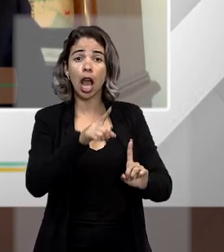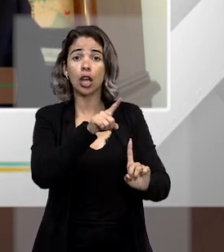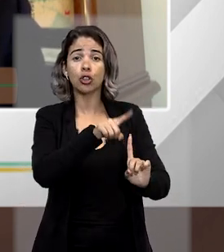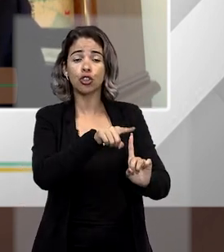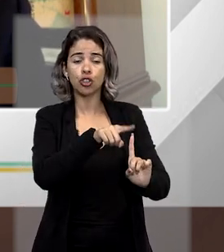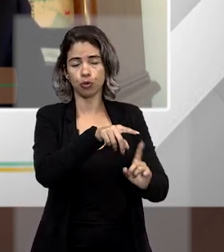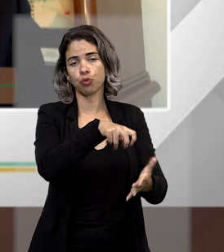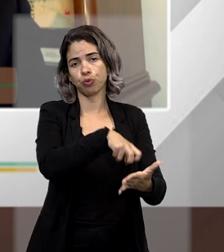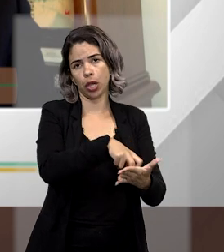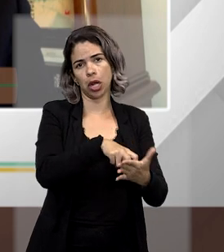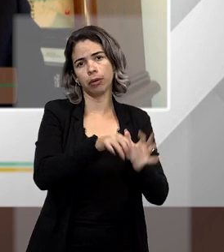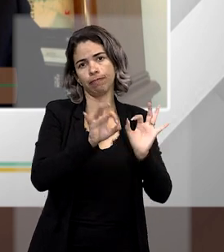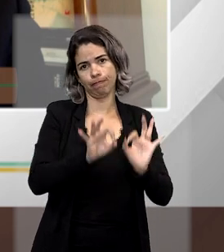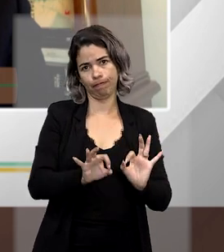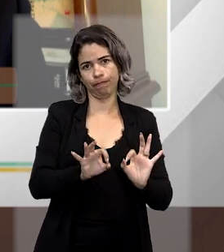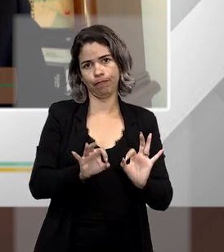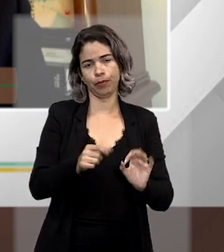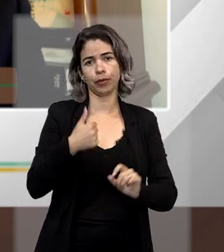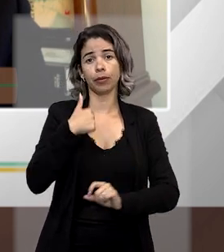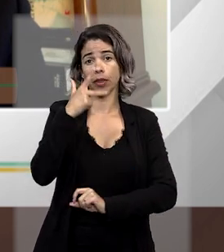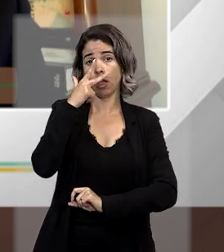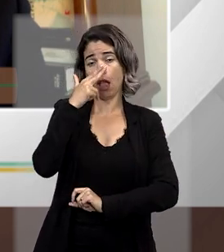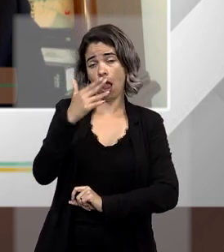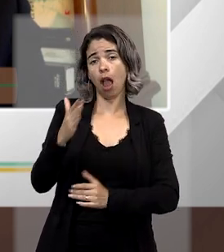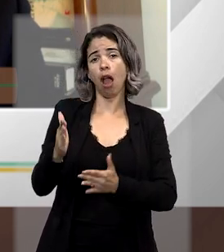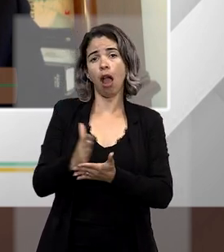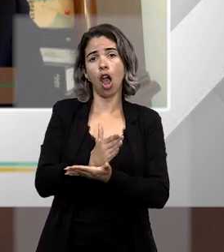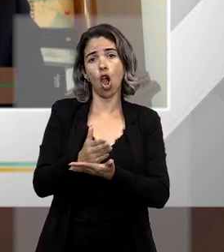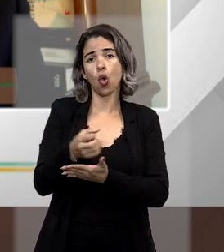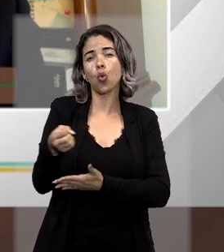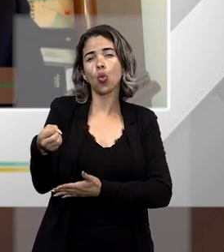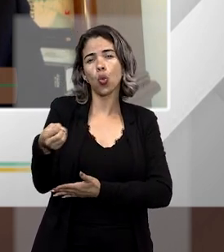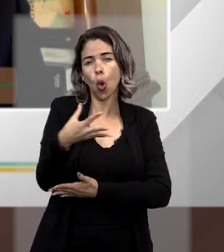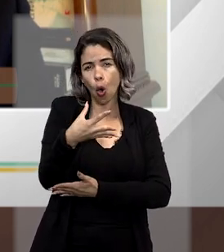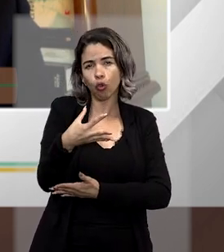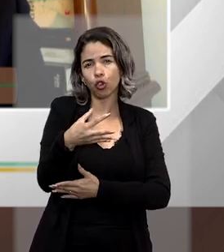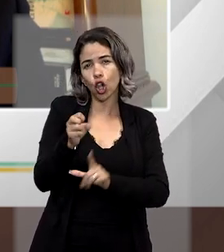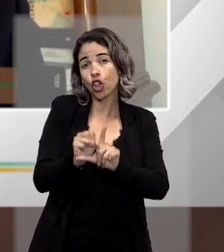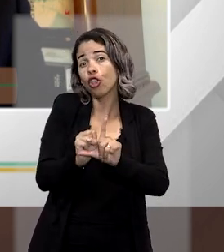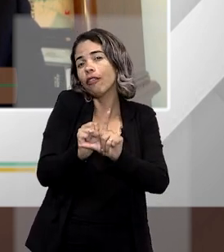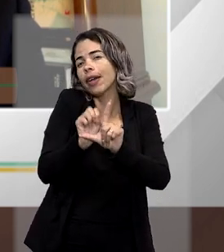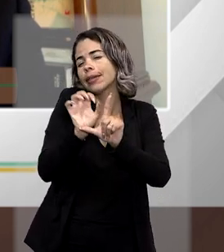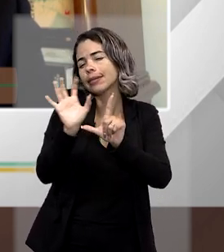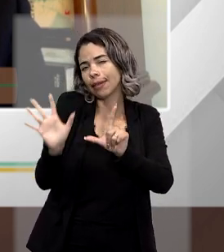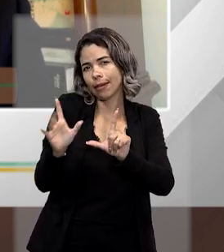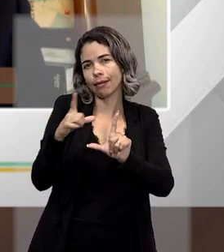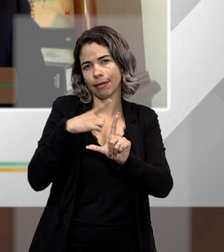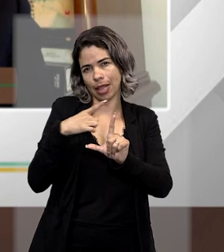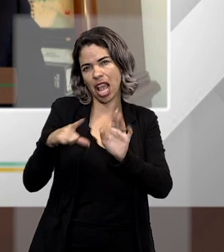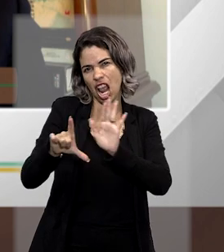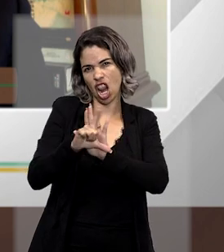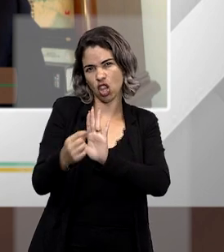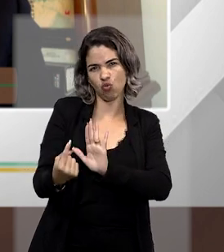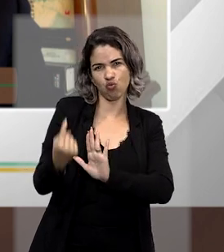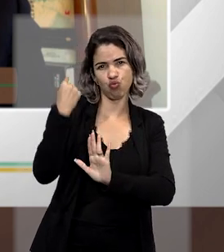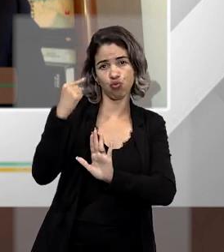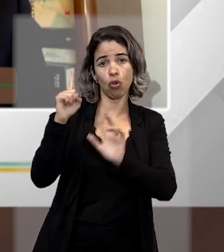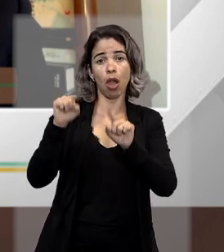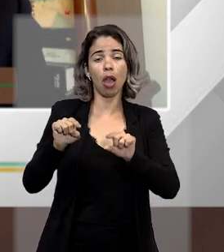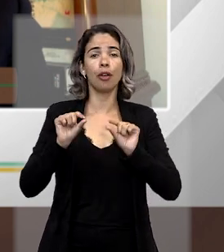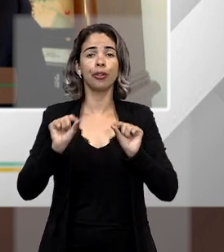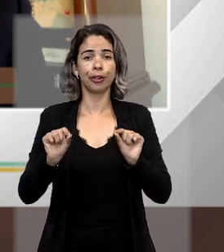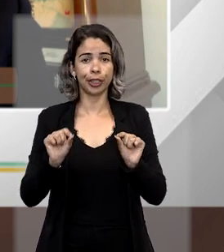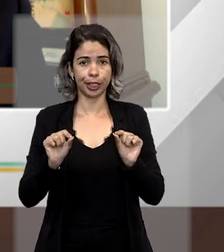penais. E eu acho que algumas novidades em relação à lei anterior